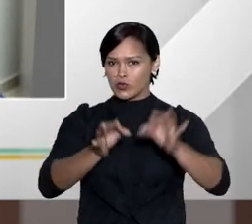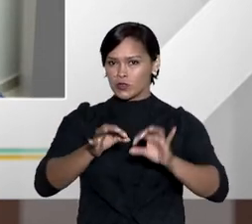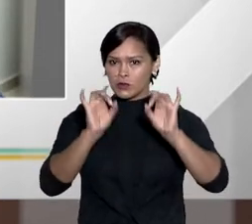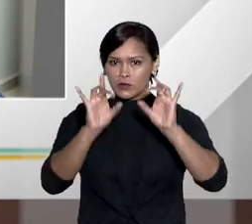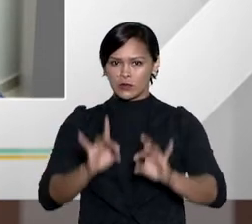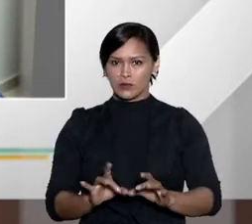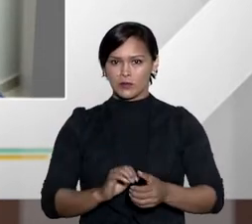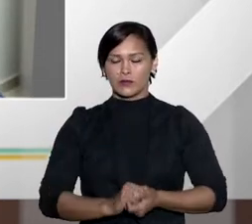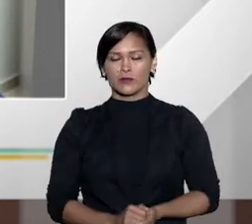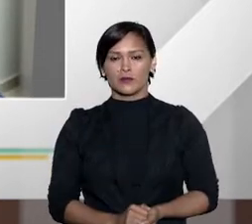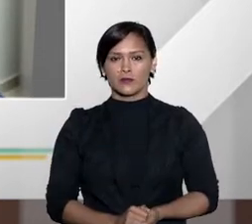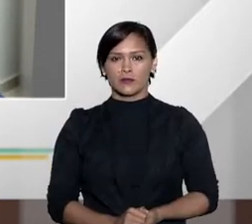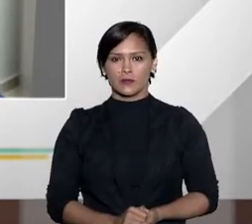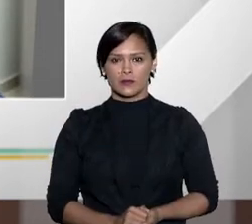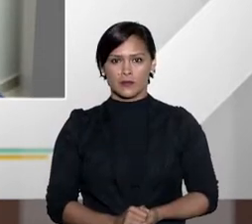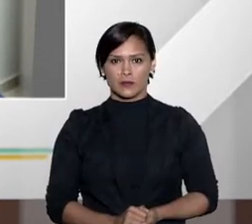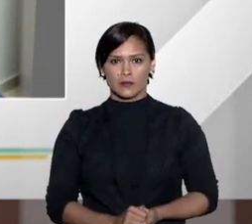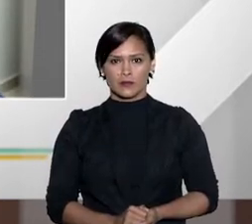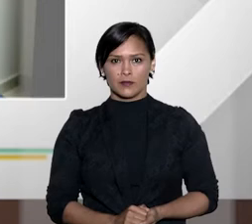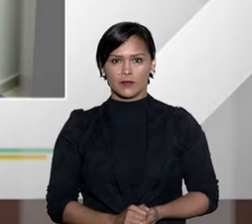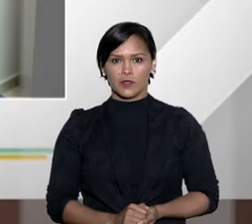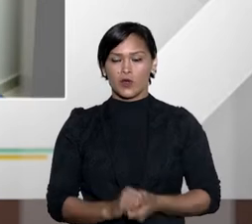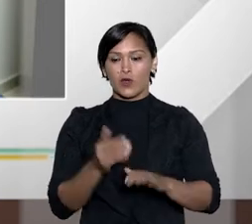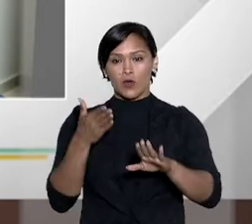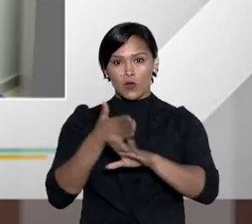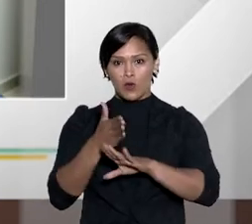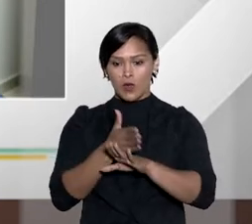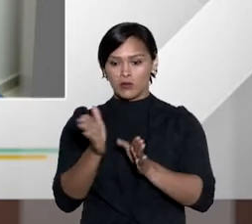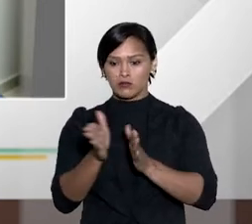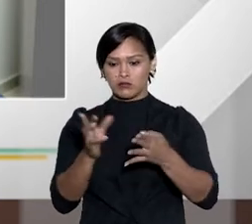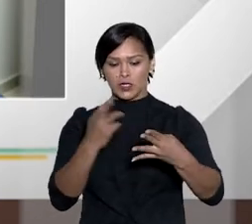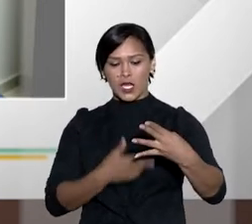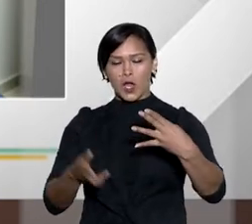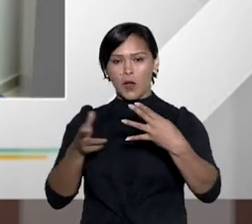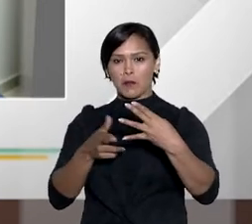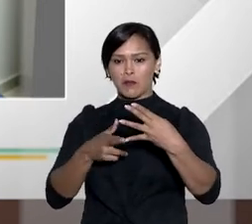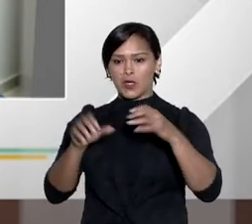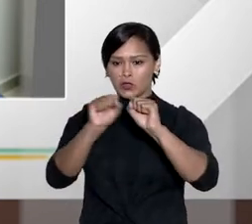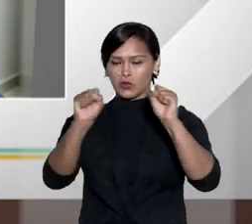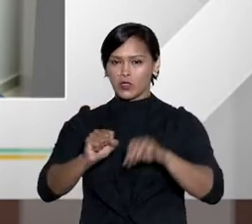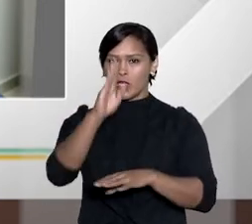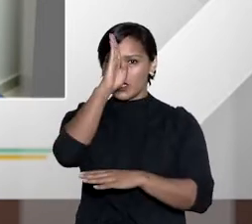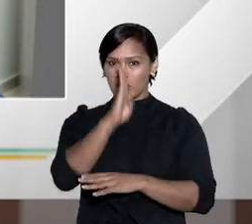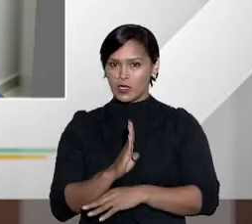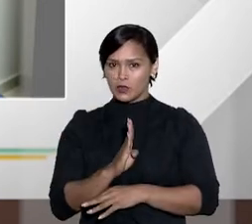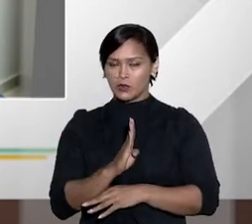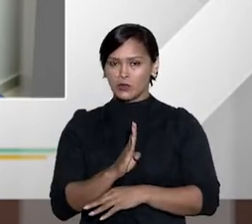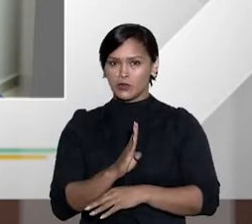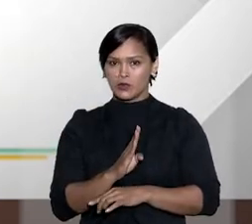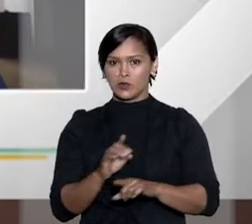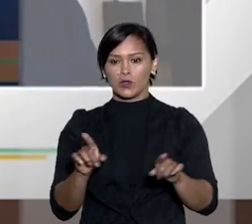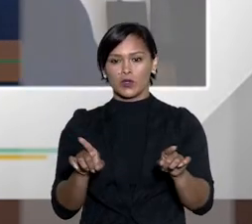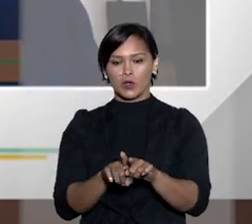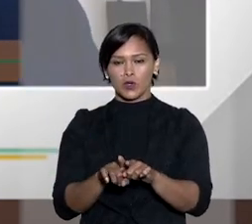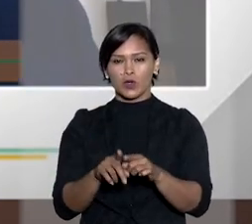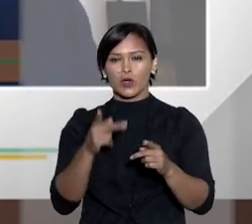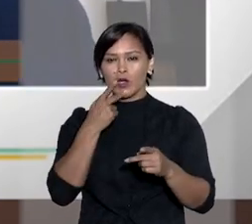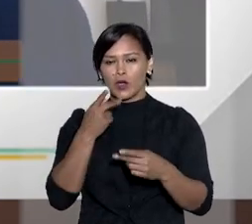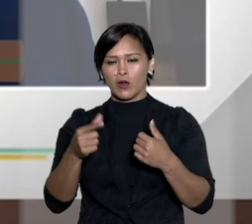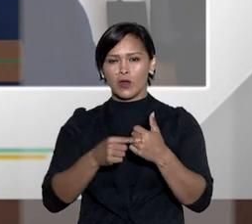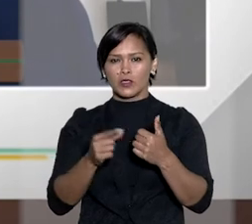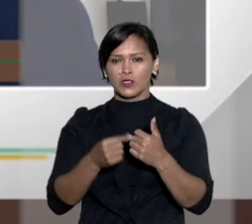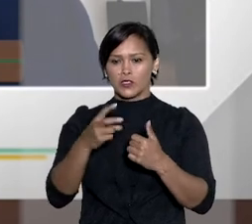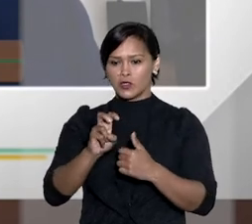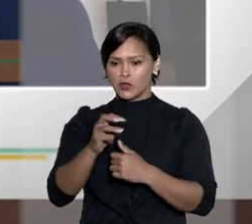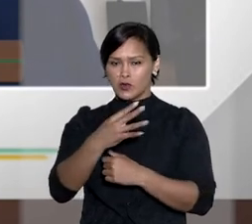O acesso ao primeiro grau do sistema é gratuito, como diz o artigo 54 da lei 9